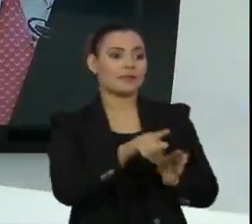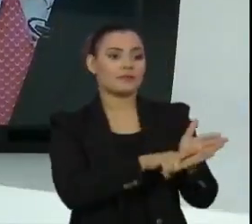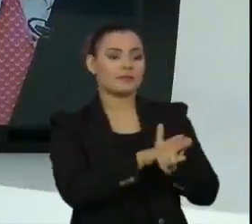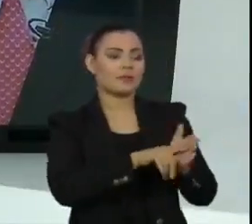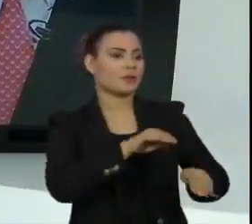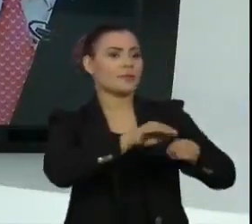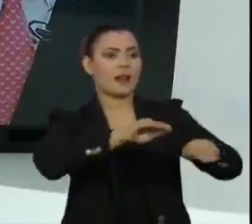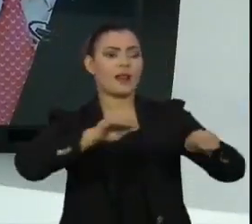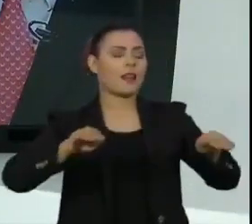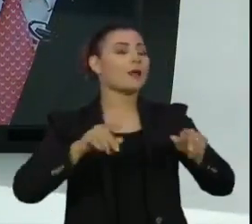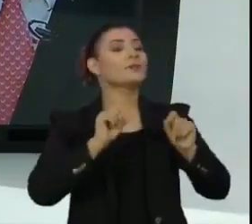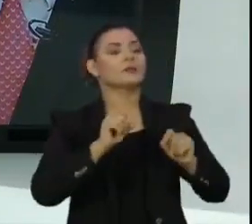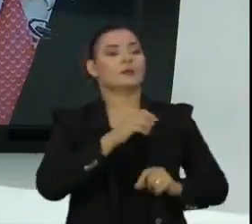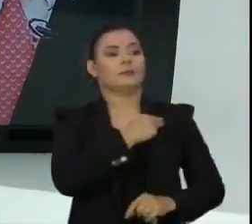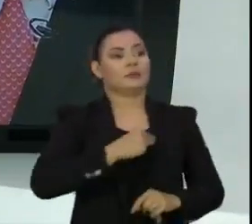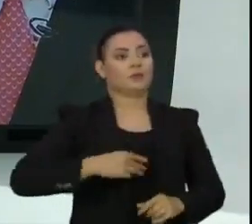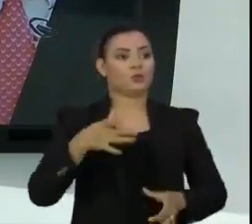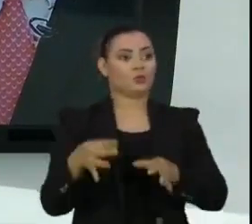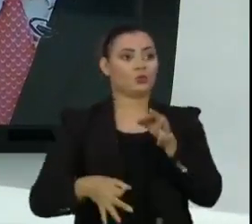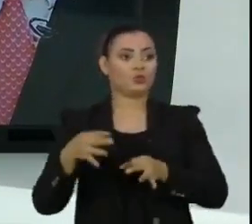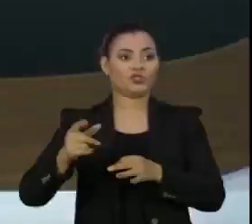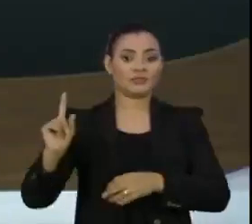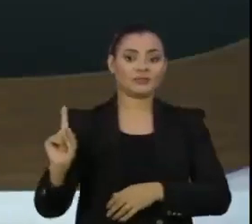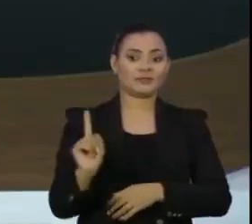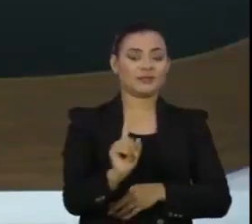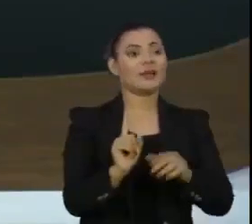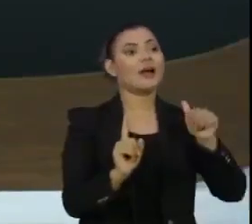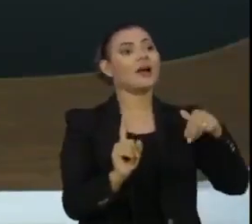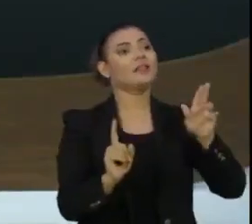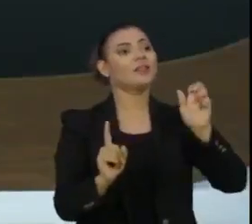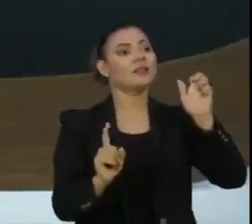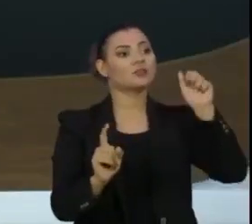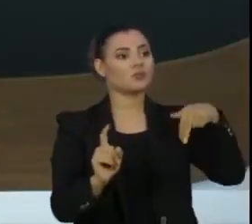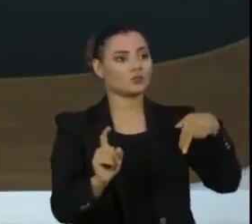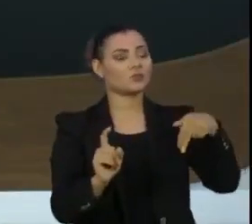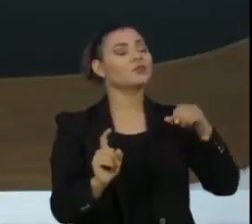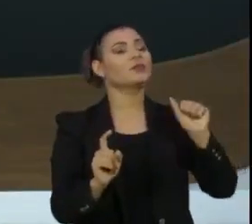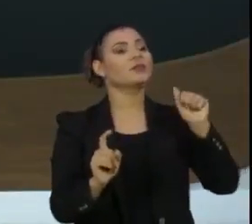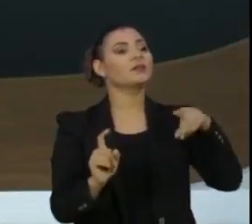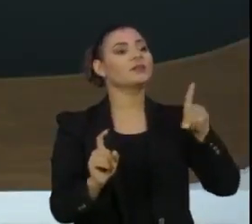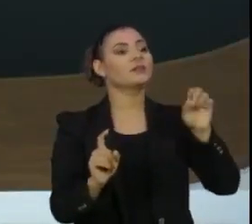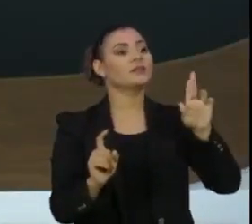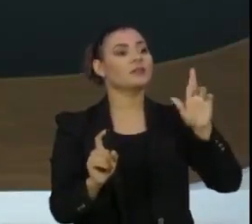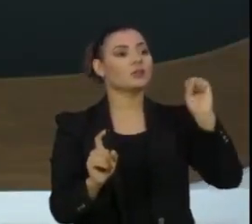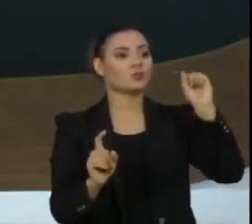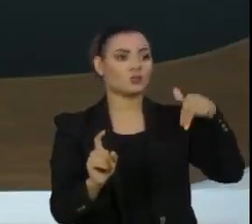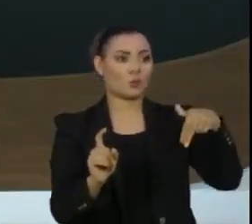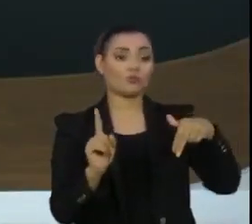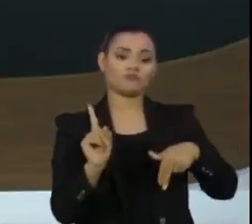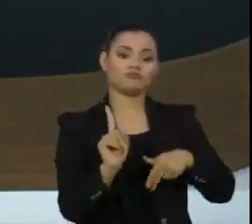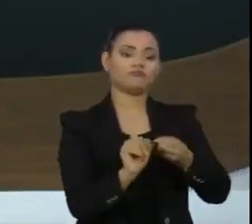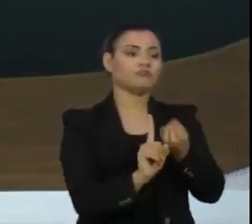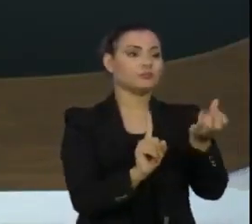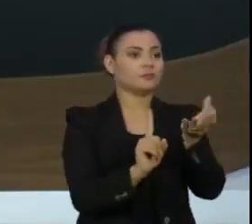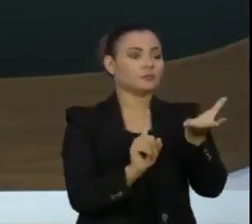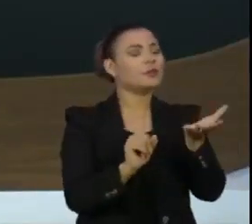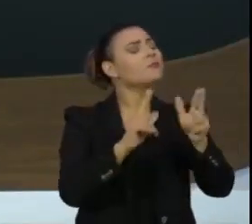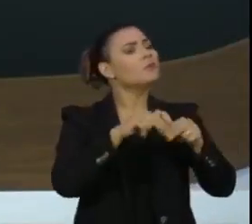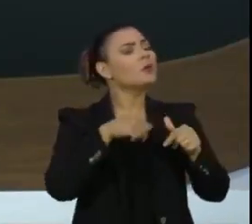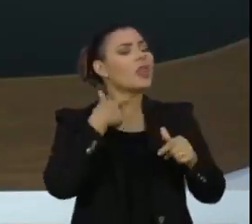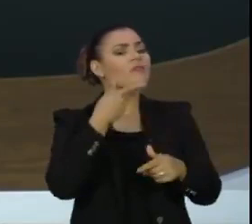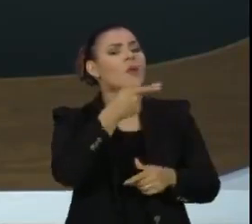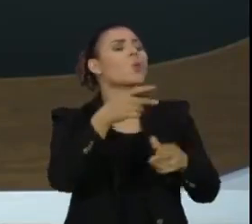convocação do ministro da Justiça, Anderson Torres, para depor no colegiado. Ele começou a dizer